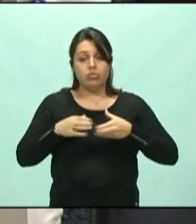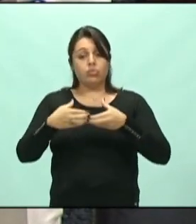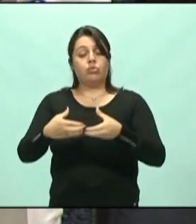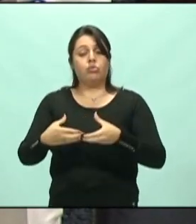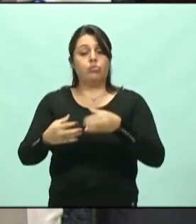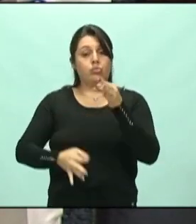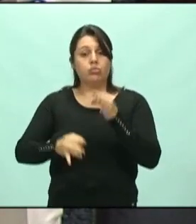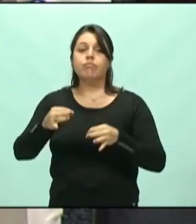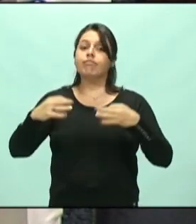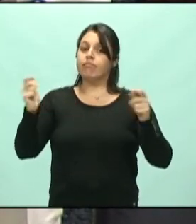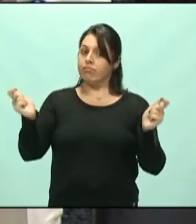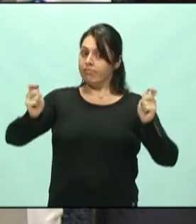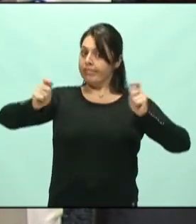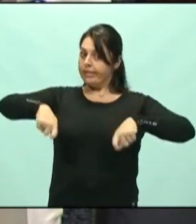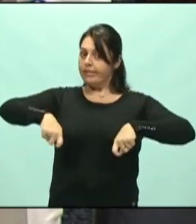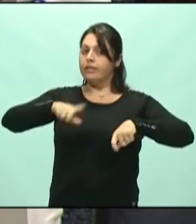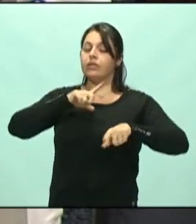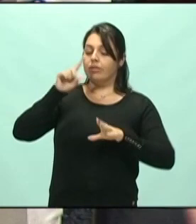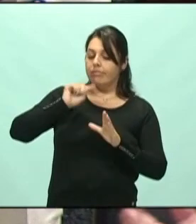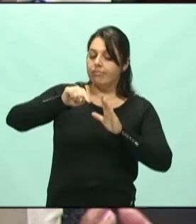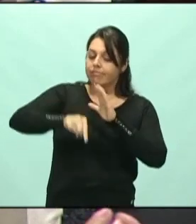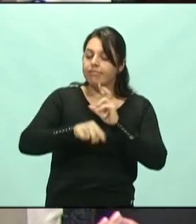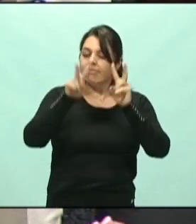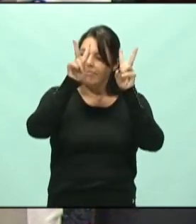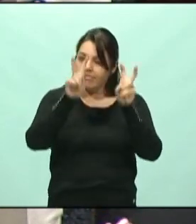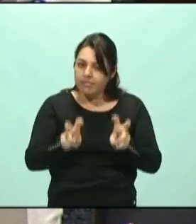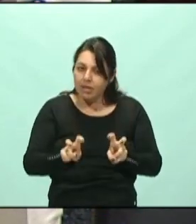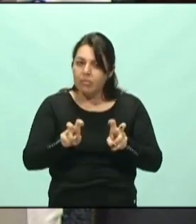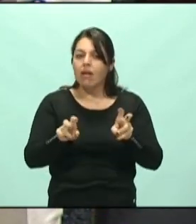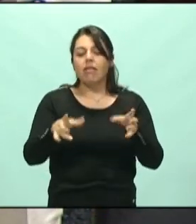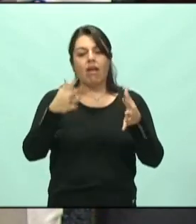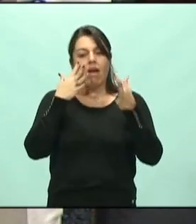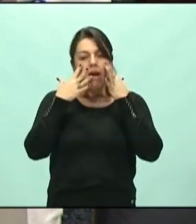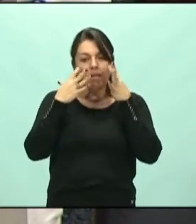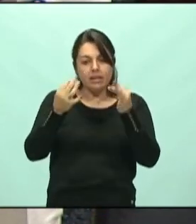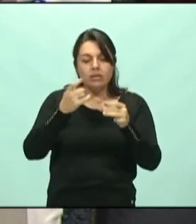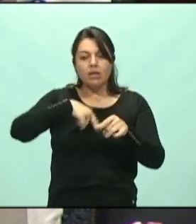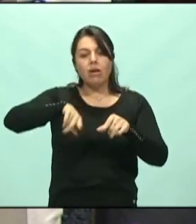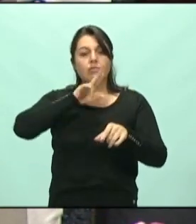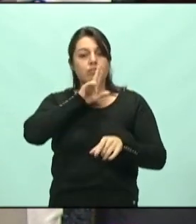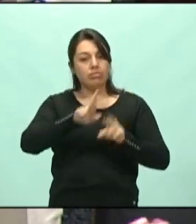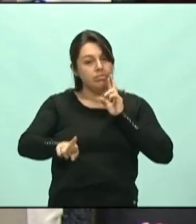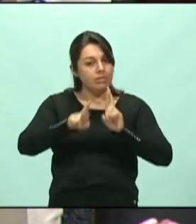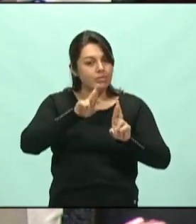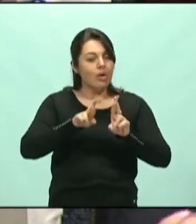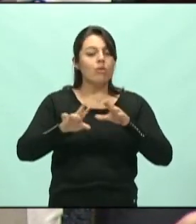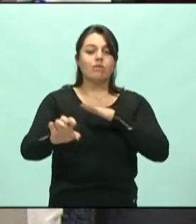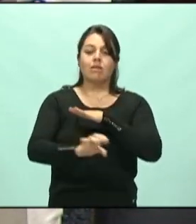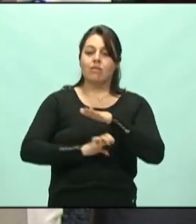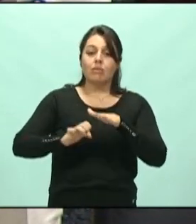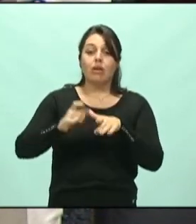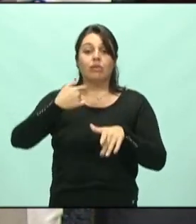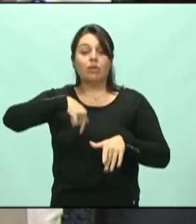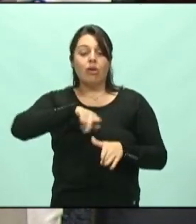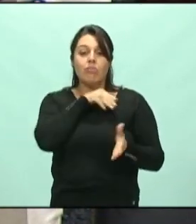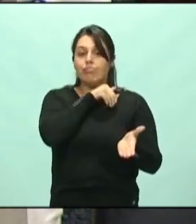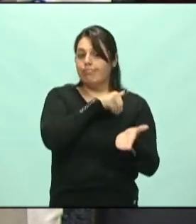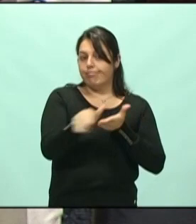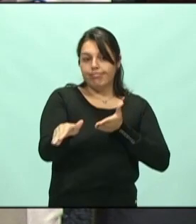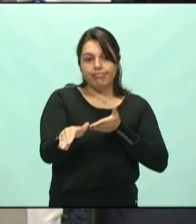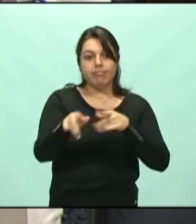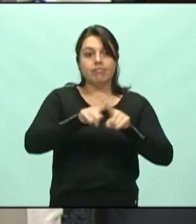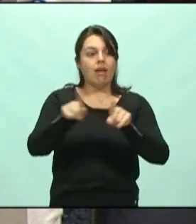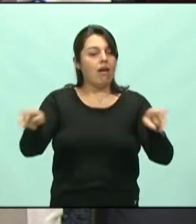extremamente competente e nós nos aprofundamos nos assuntos. Então, para escutarmos, para darmos respaldo aos empresários, fomos expulsos